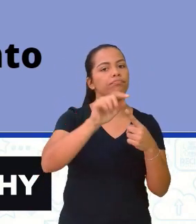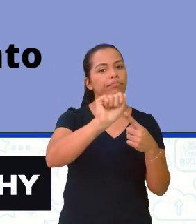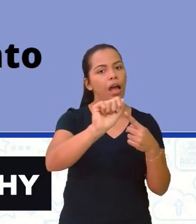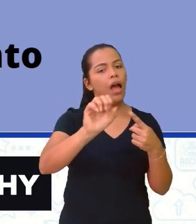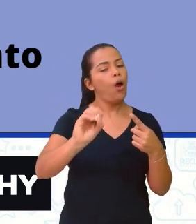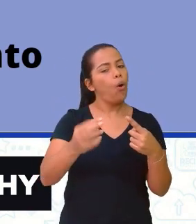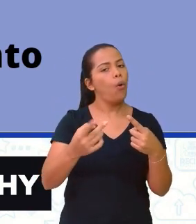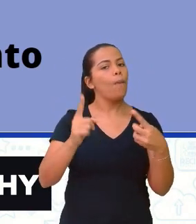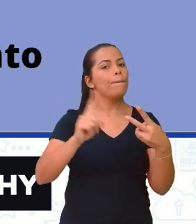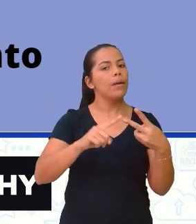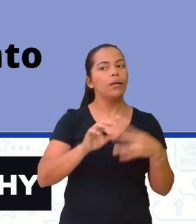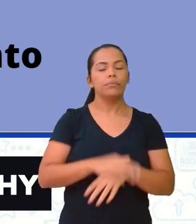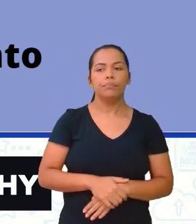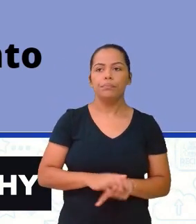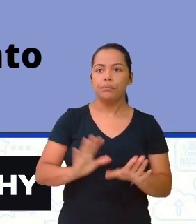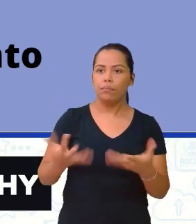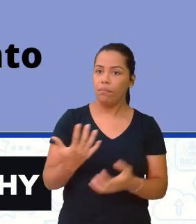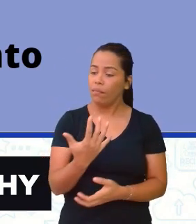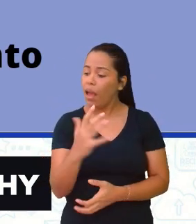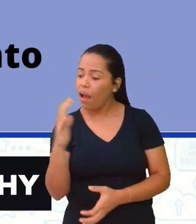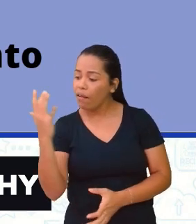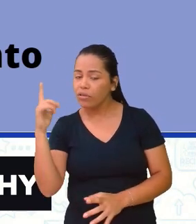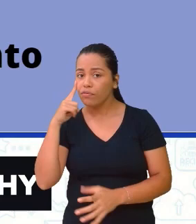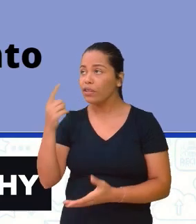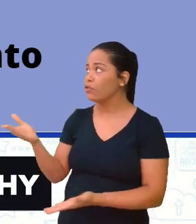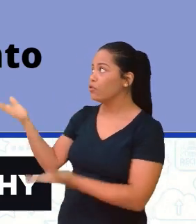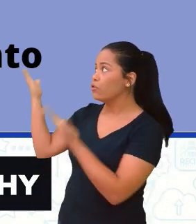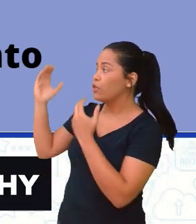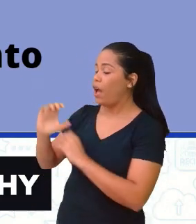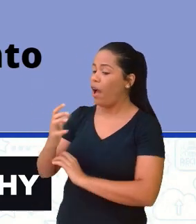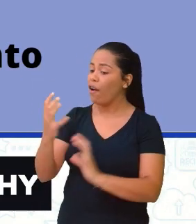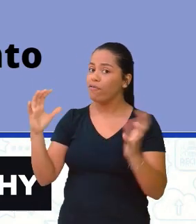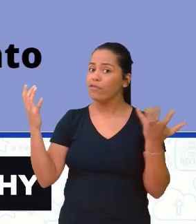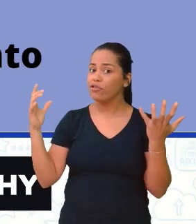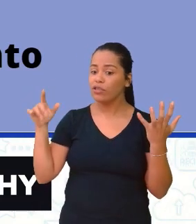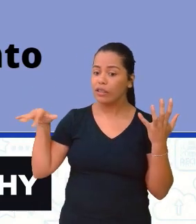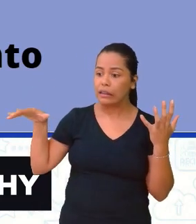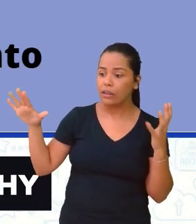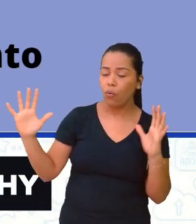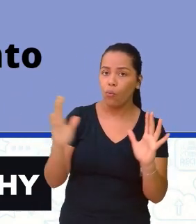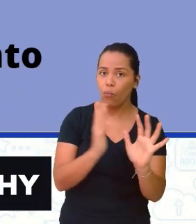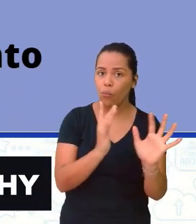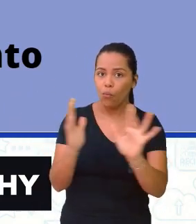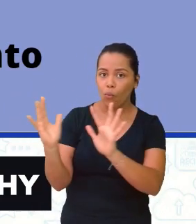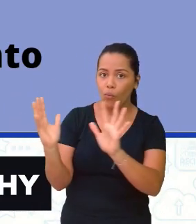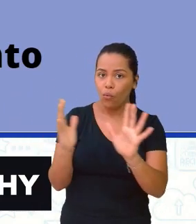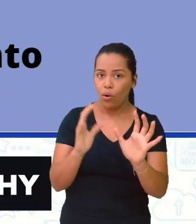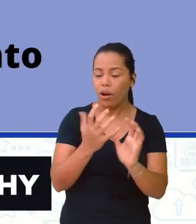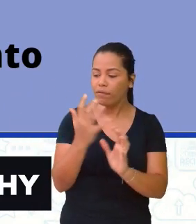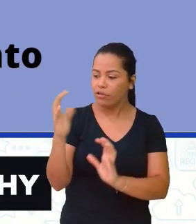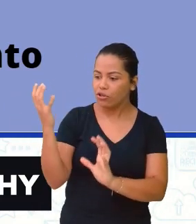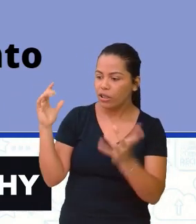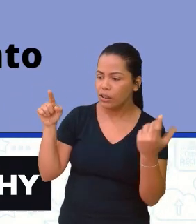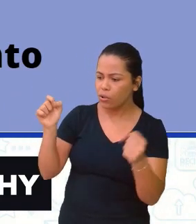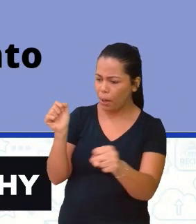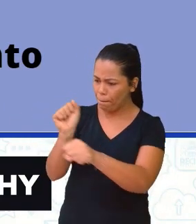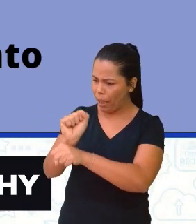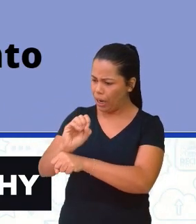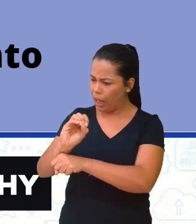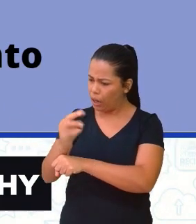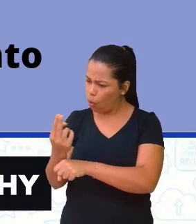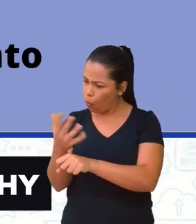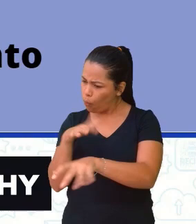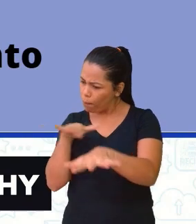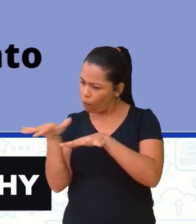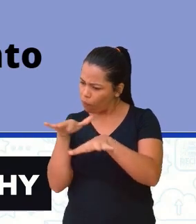A vegetação em relação ao cachorro está em repouso ou em movimento? Se você acha que está em repouso, você vai